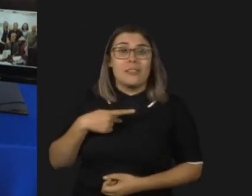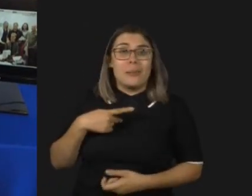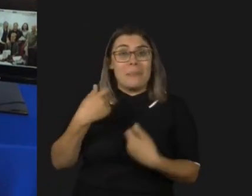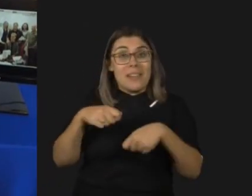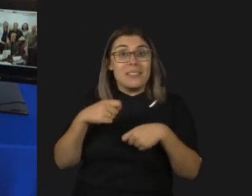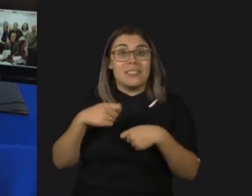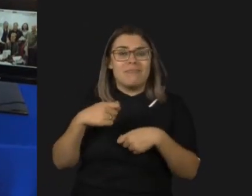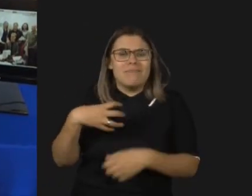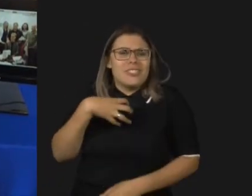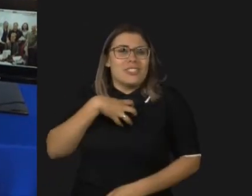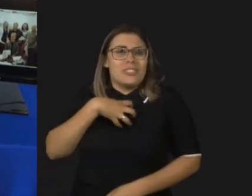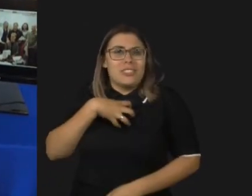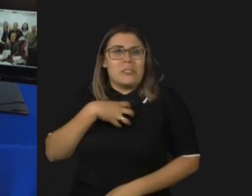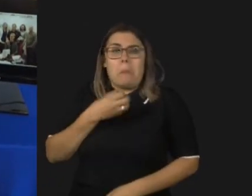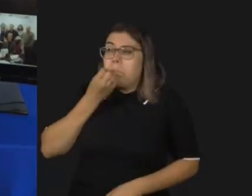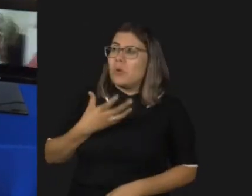parte ativa da sociedade.